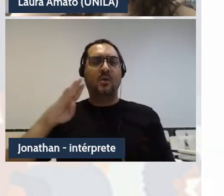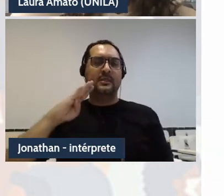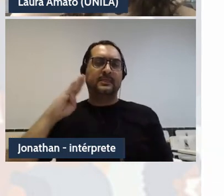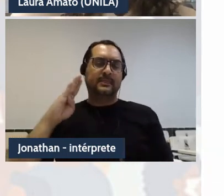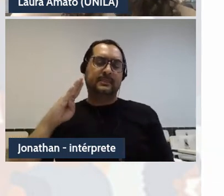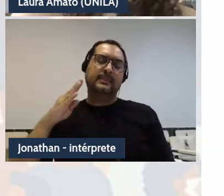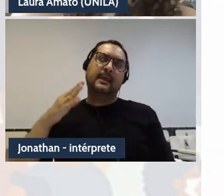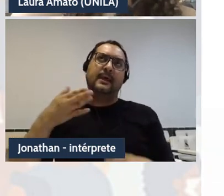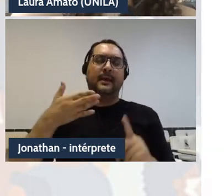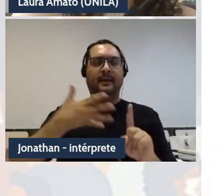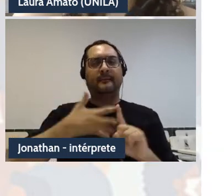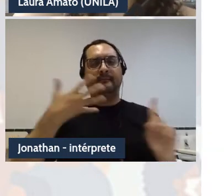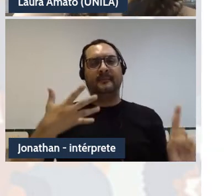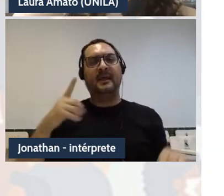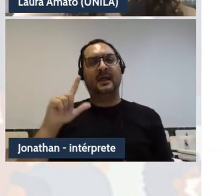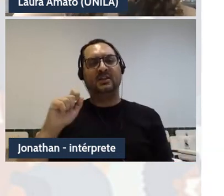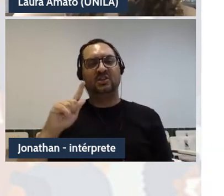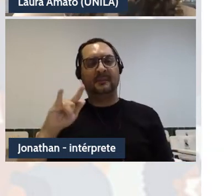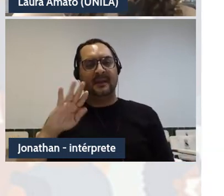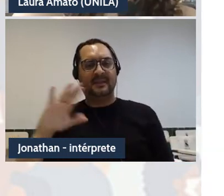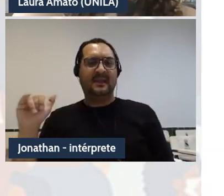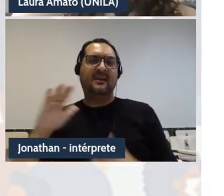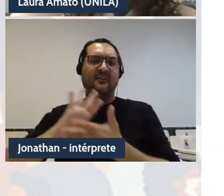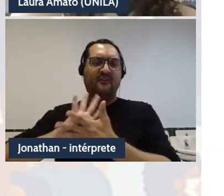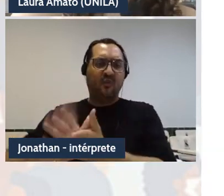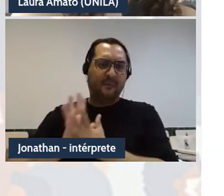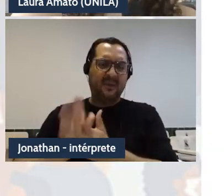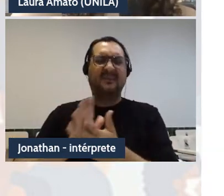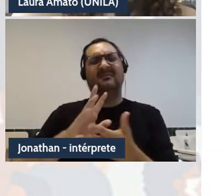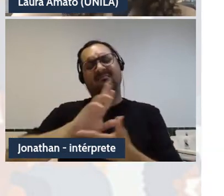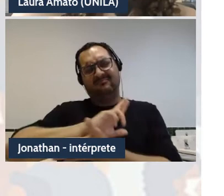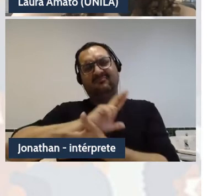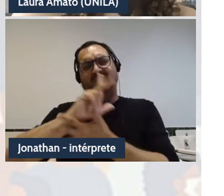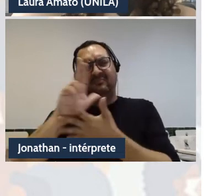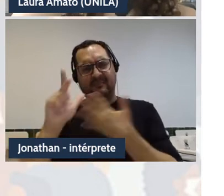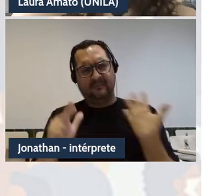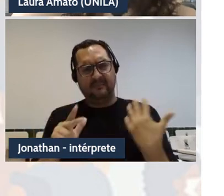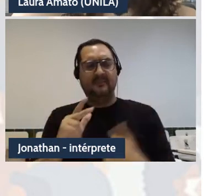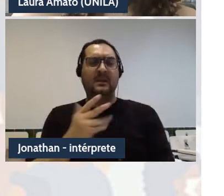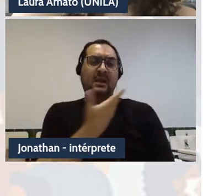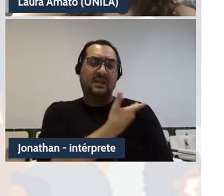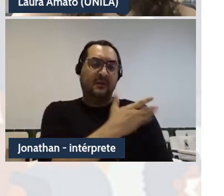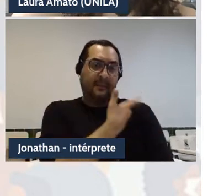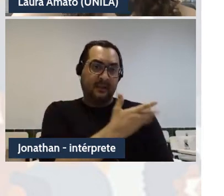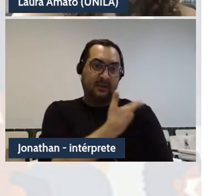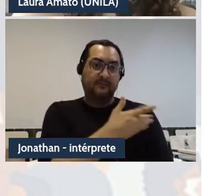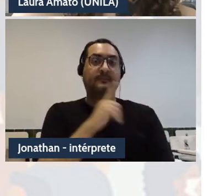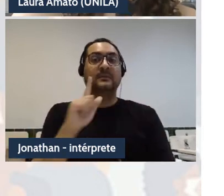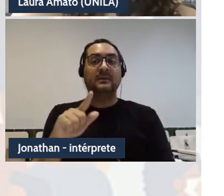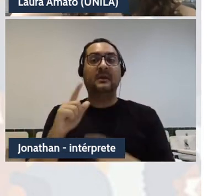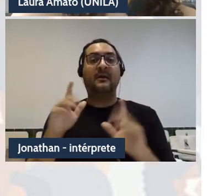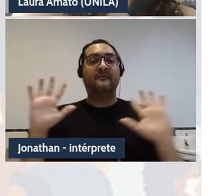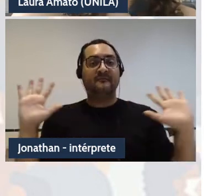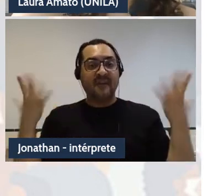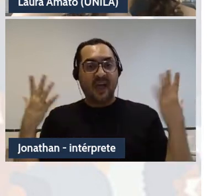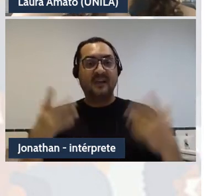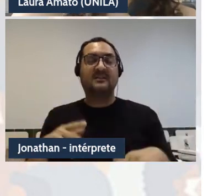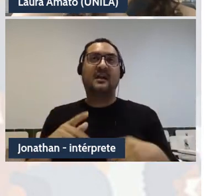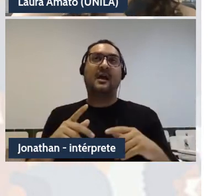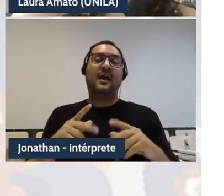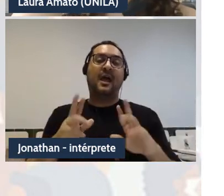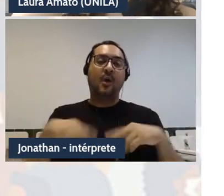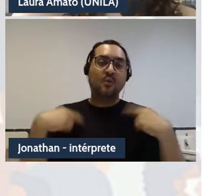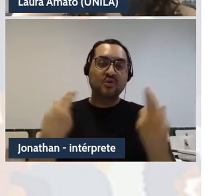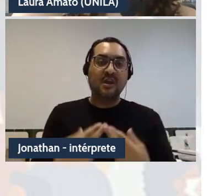LGBTQIA+, entre outros. Festas e reuniões, convívios em repúblicas estudantis fazem com que as